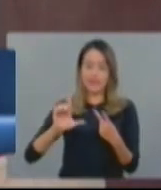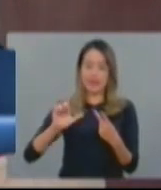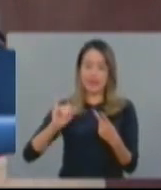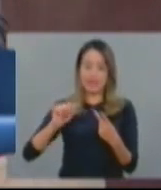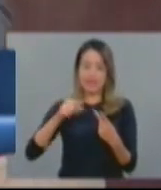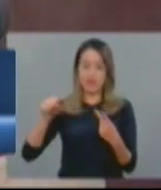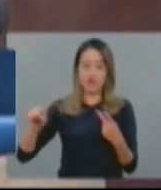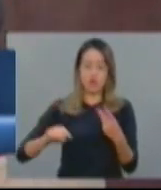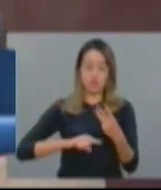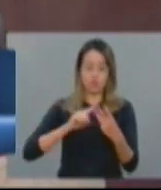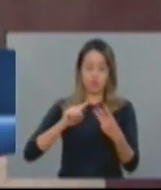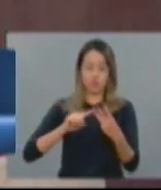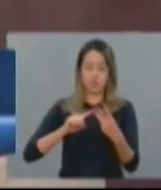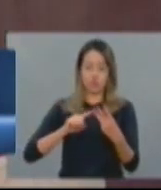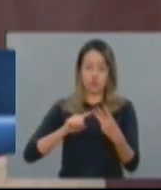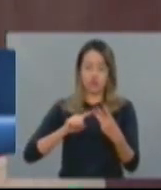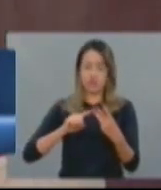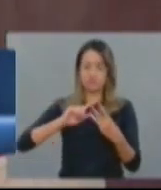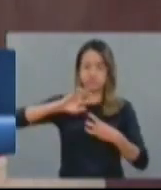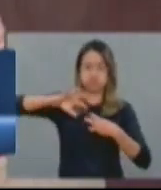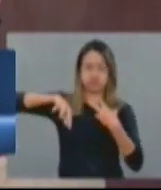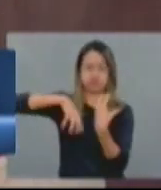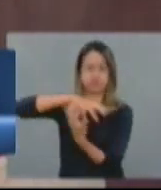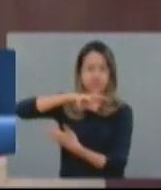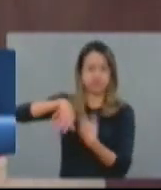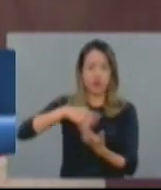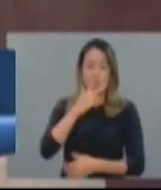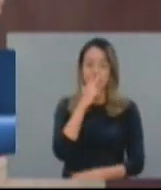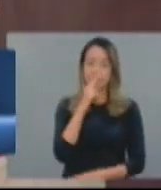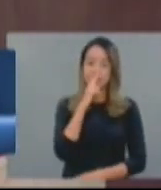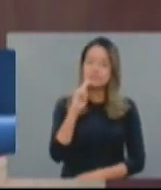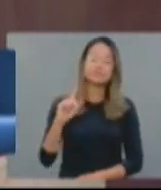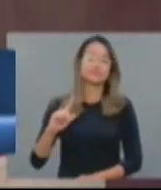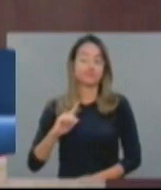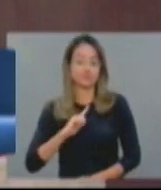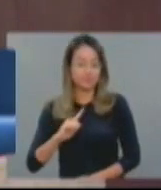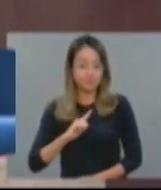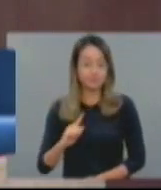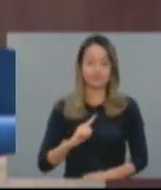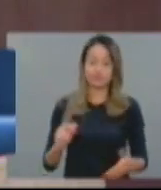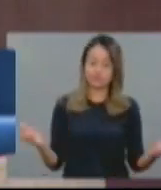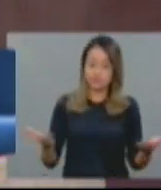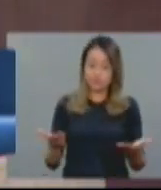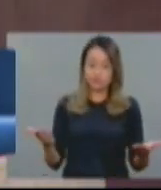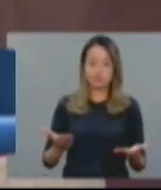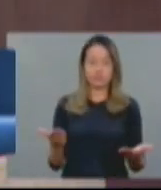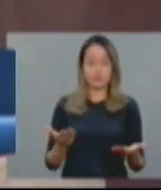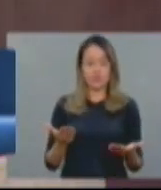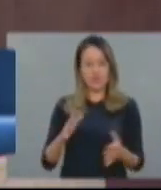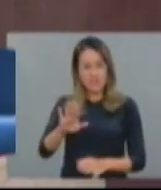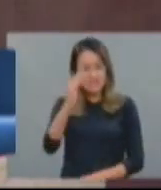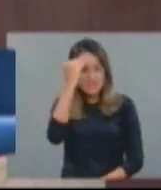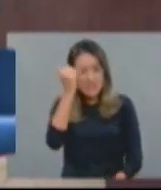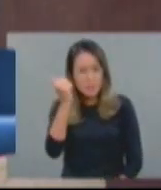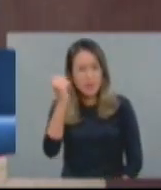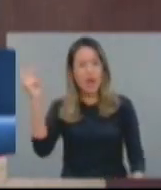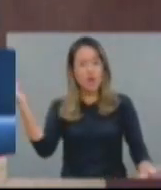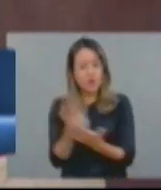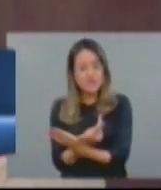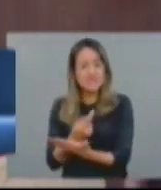motim, tortura, passaram a habitar com